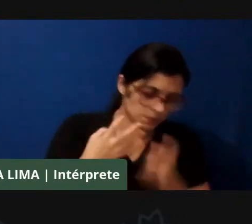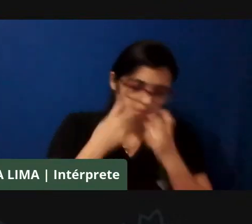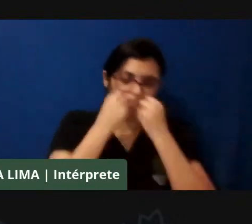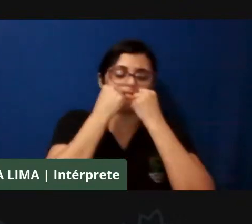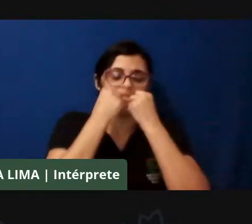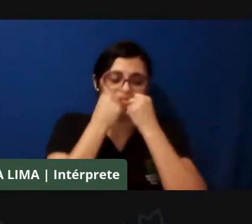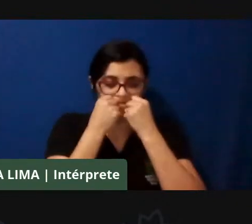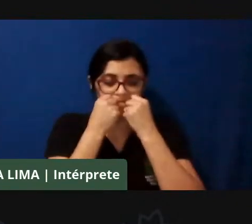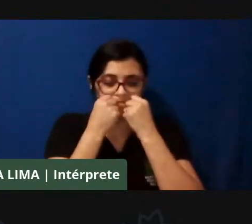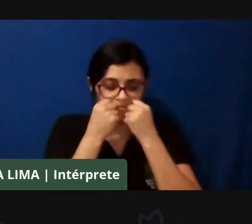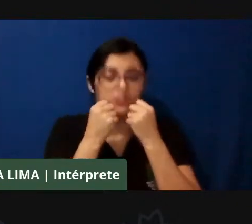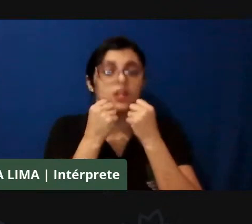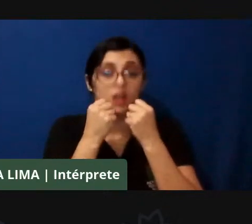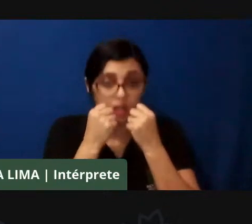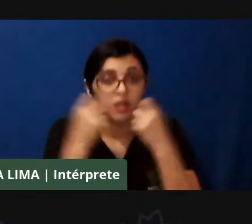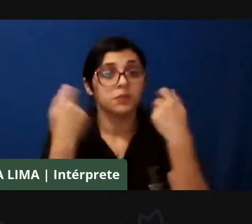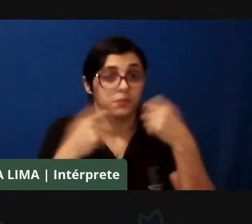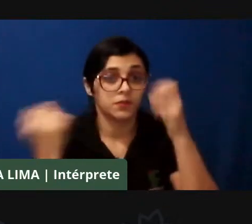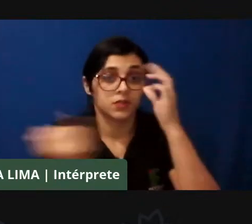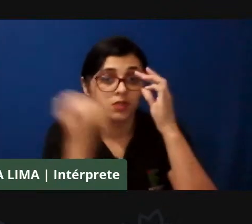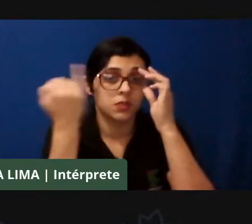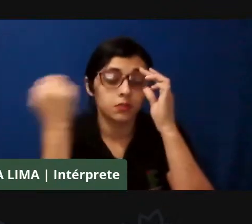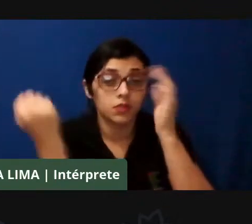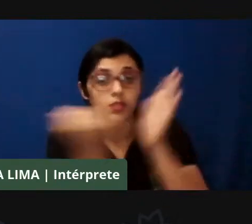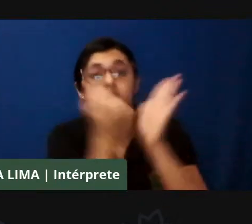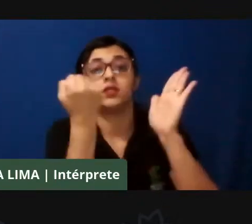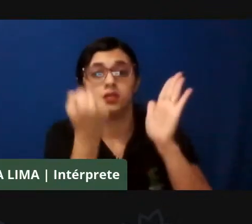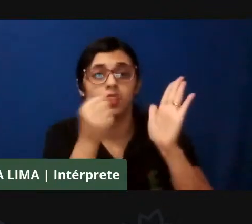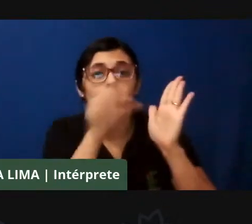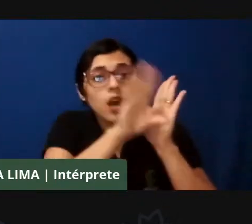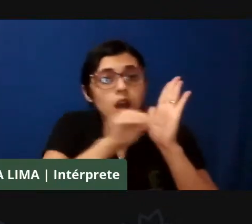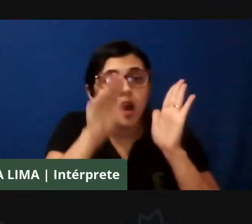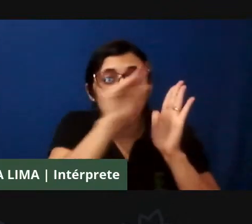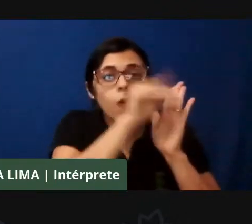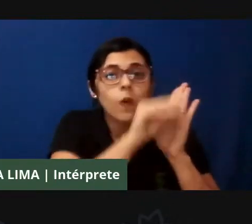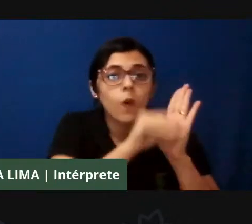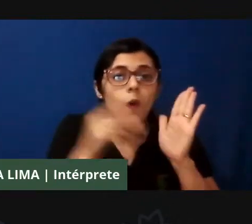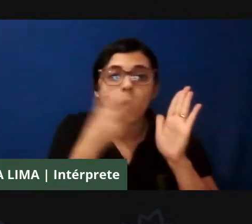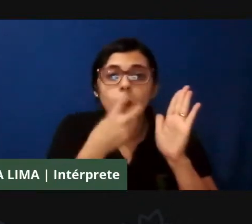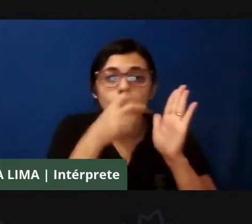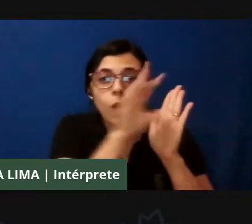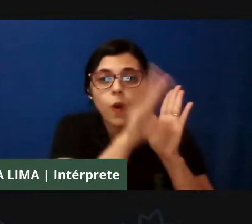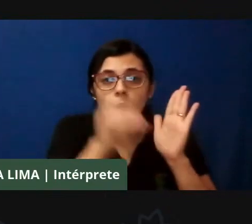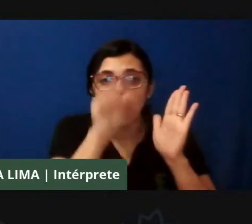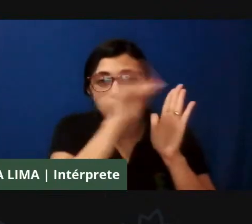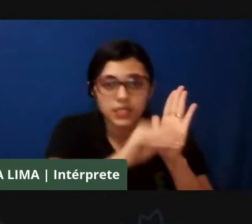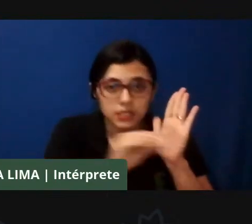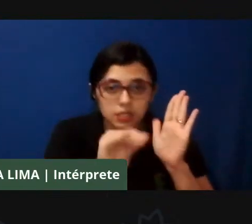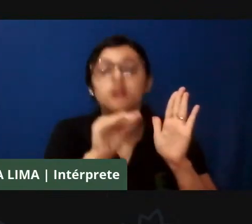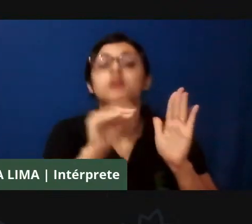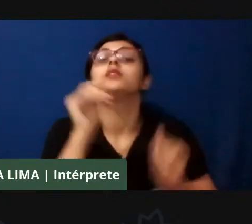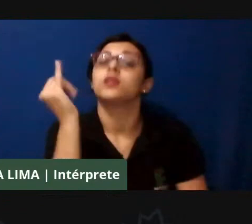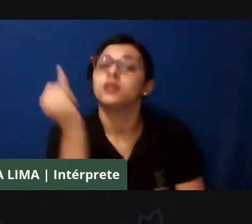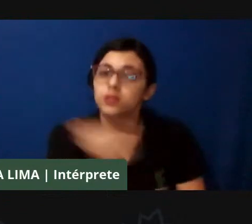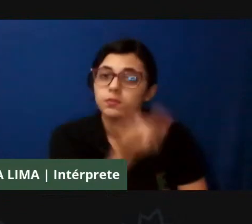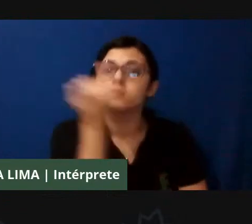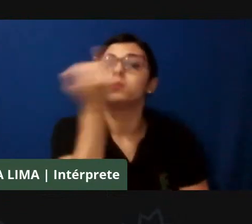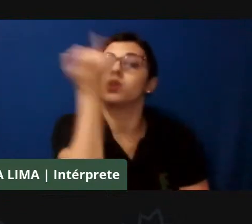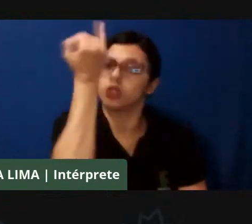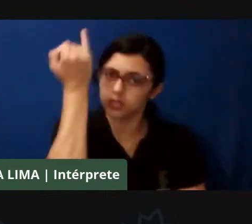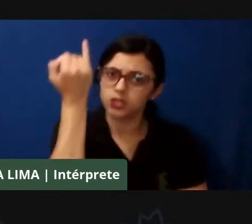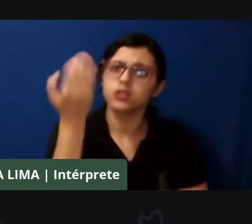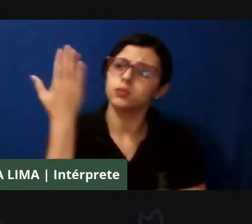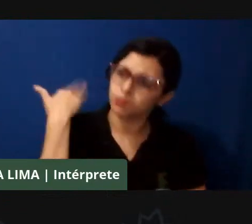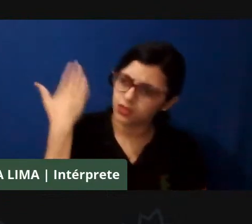que nunca é importante registrar como que a fala, a oralidade, ela, ela foi e é extremamente